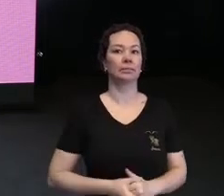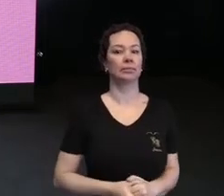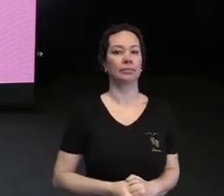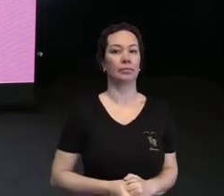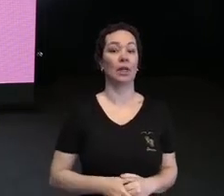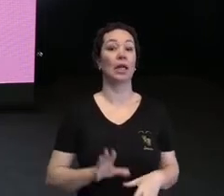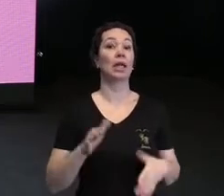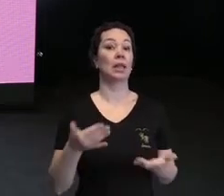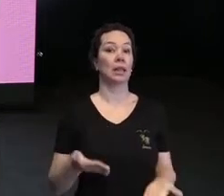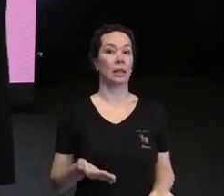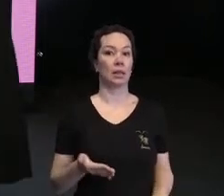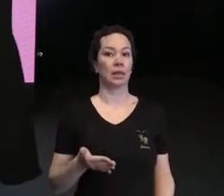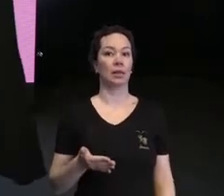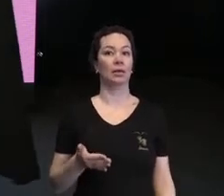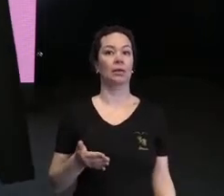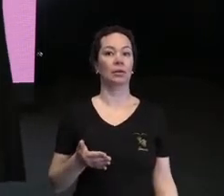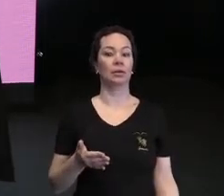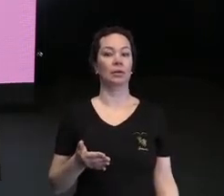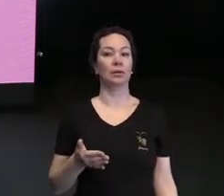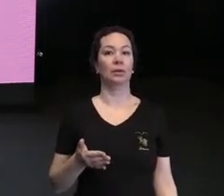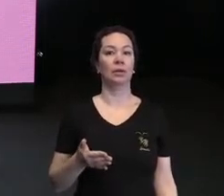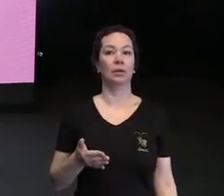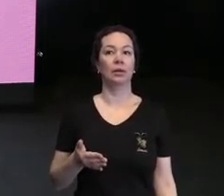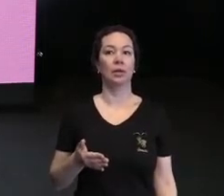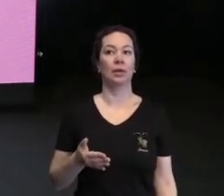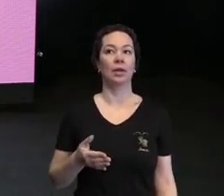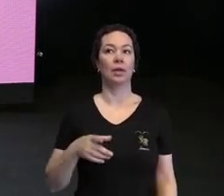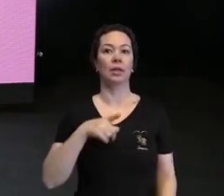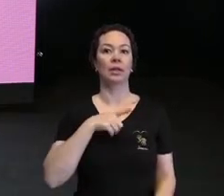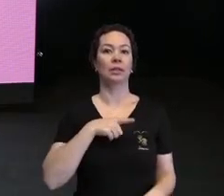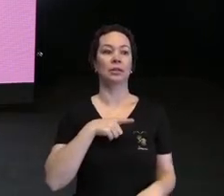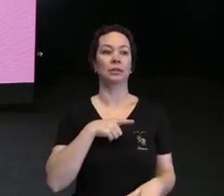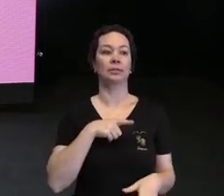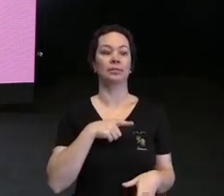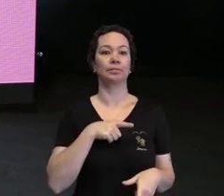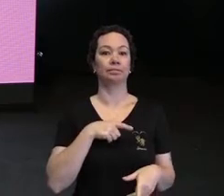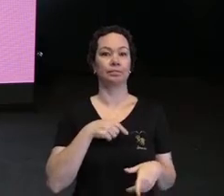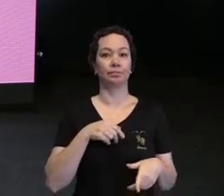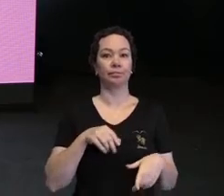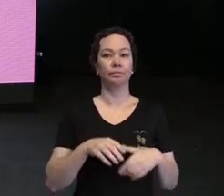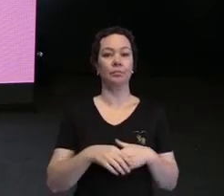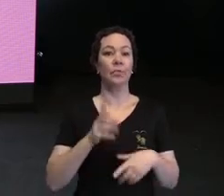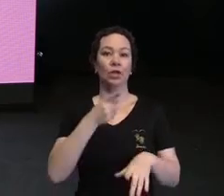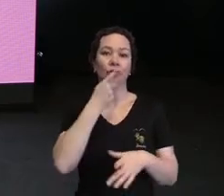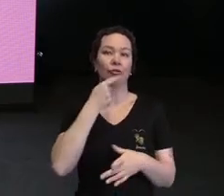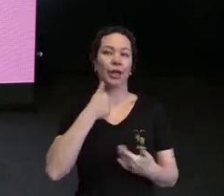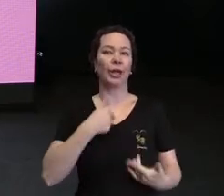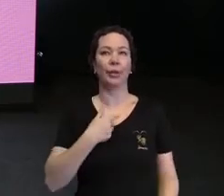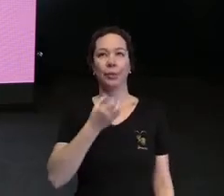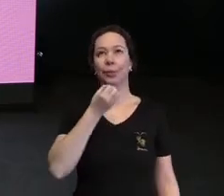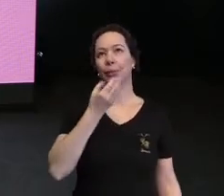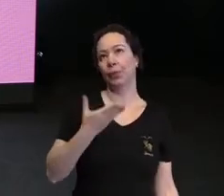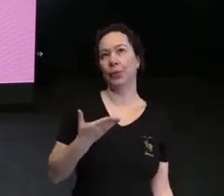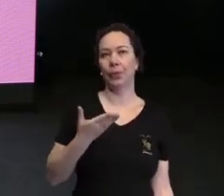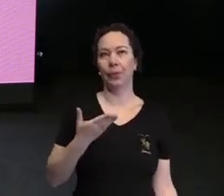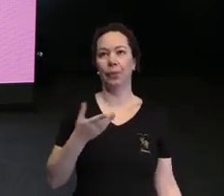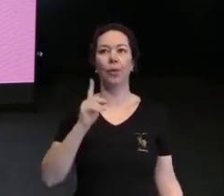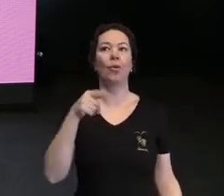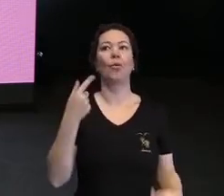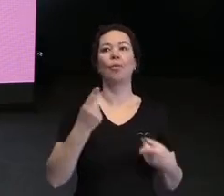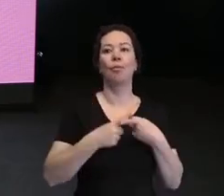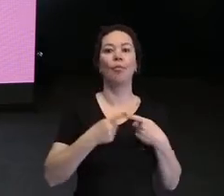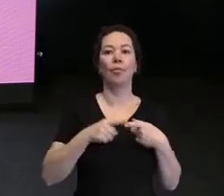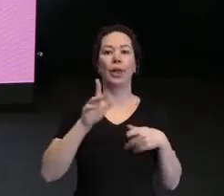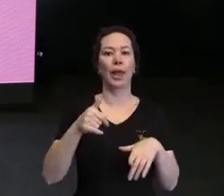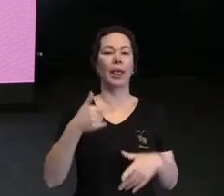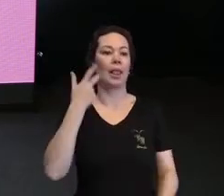Portanto, gente, falar de diversidade nas empresas é... Eu não vou falar porque eu sou boazinha, ou porque está